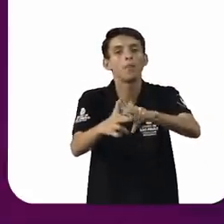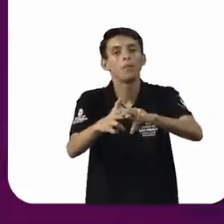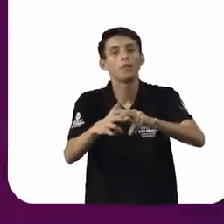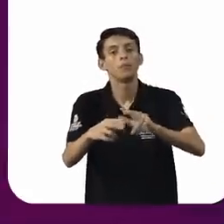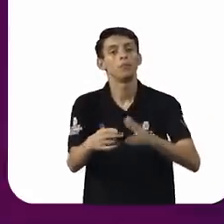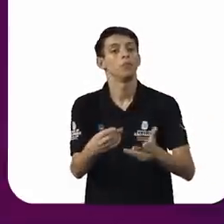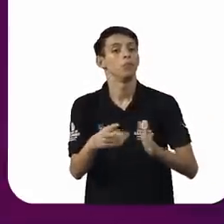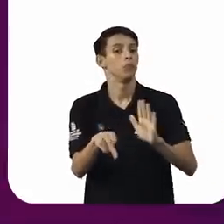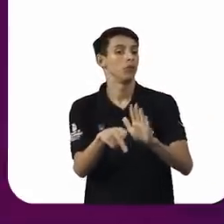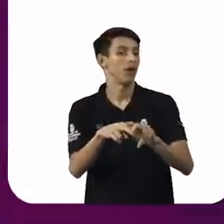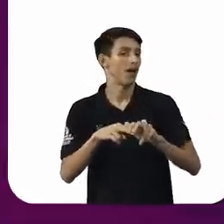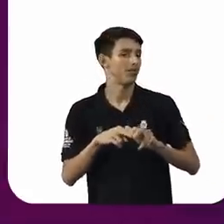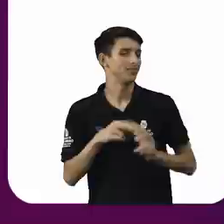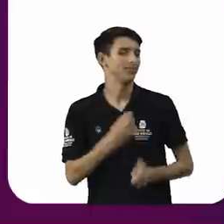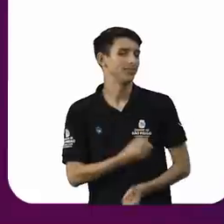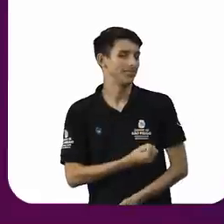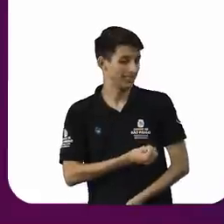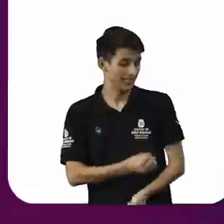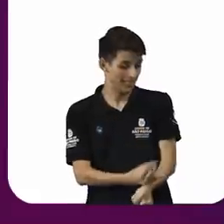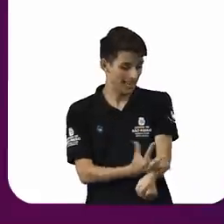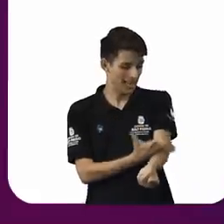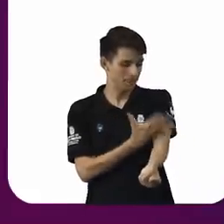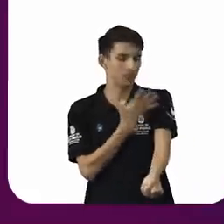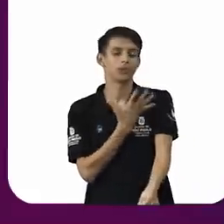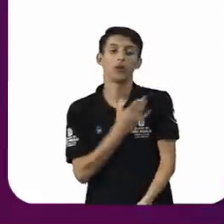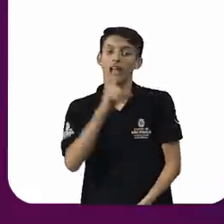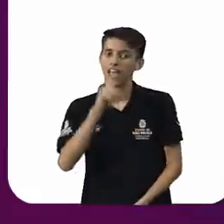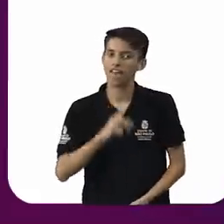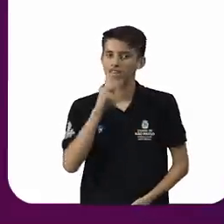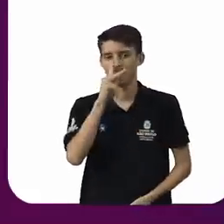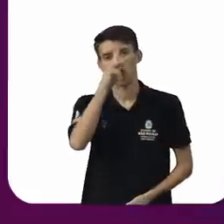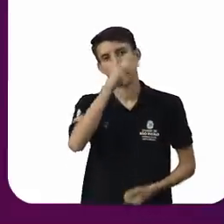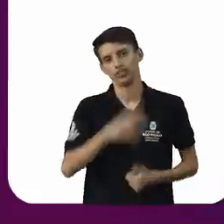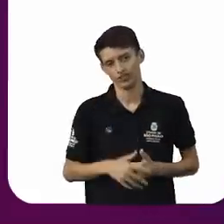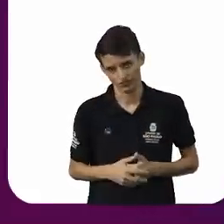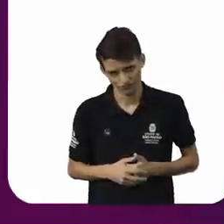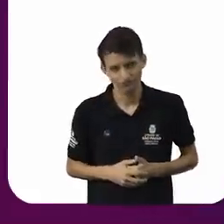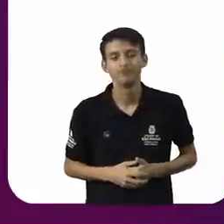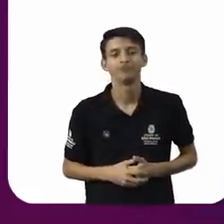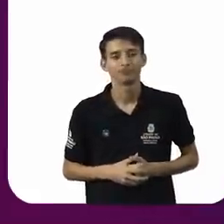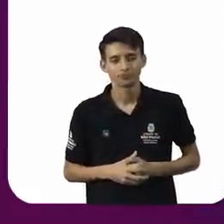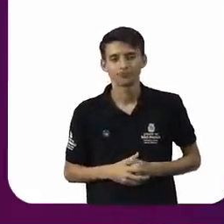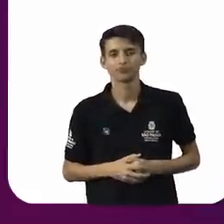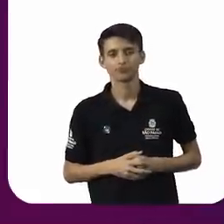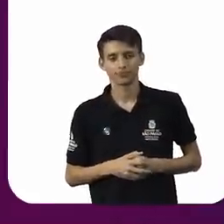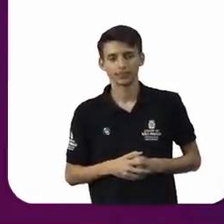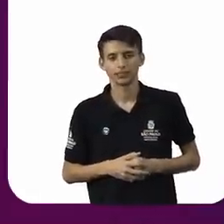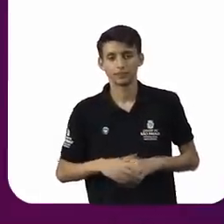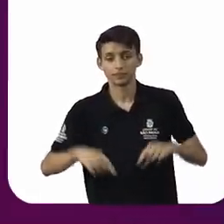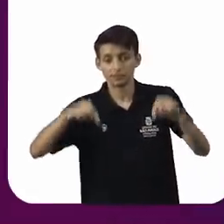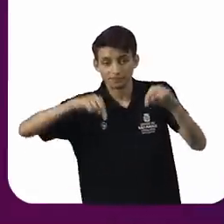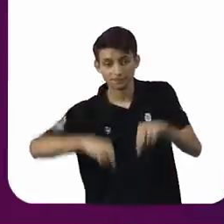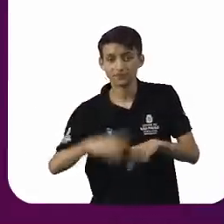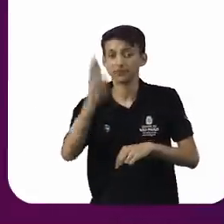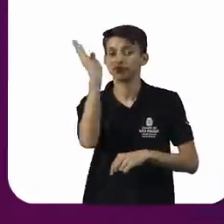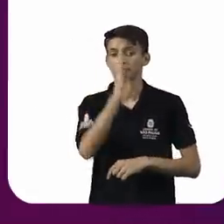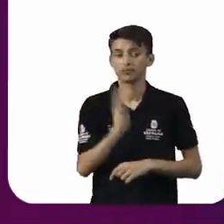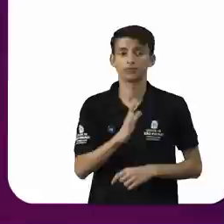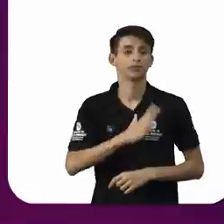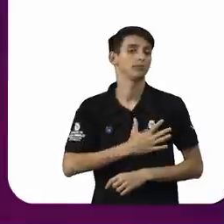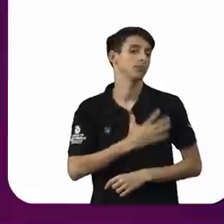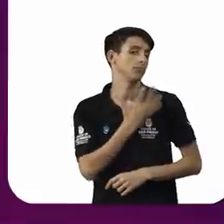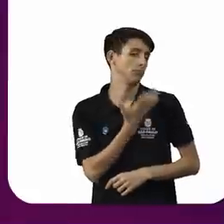sentimento. Então, o sentimento é muito poderoso. Então, no Brasil, a intolerância